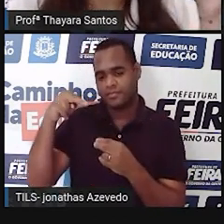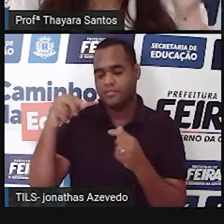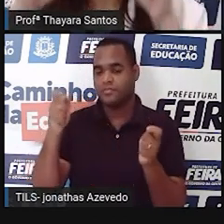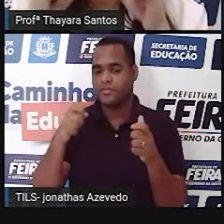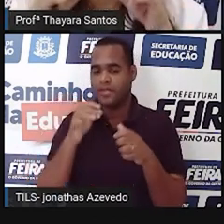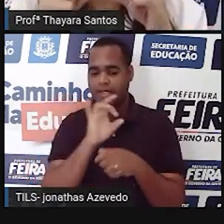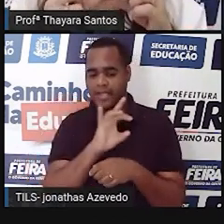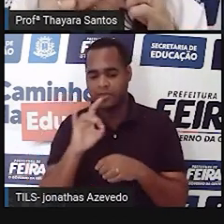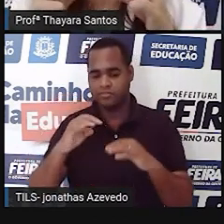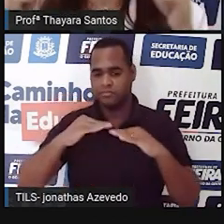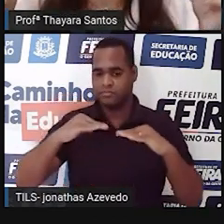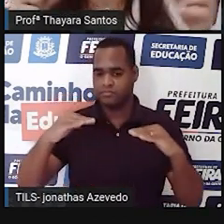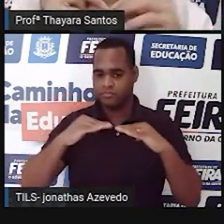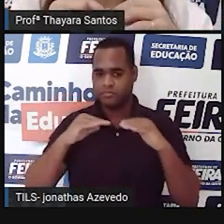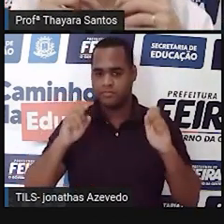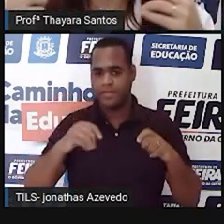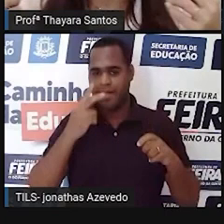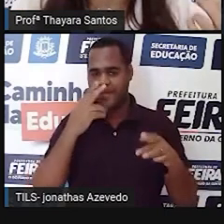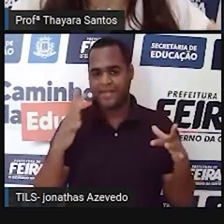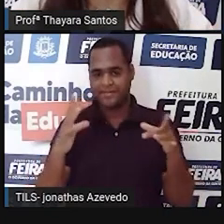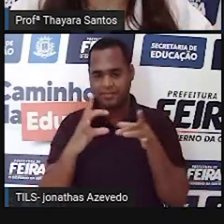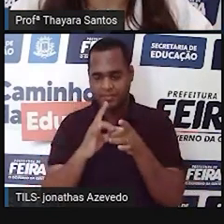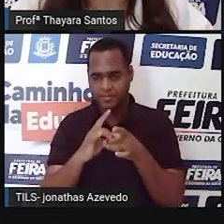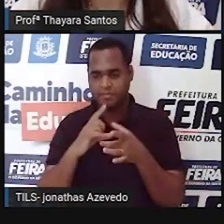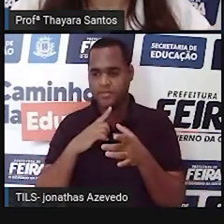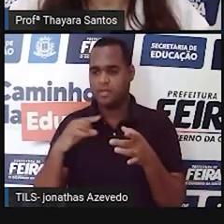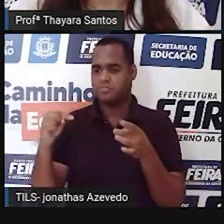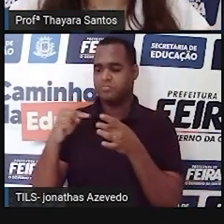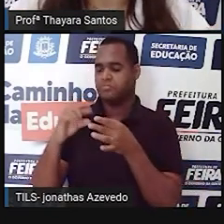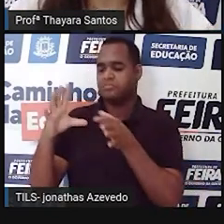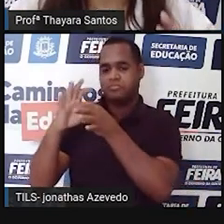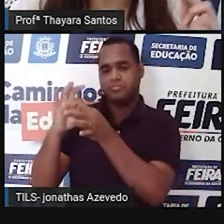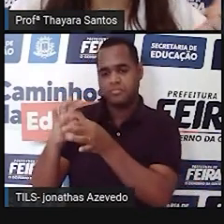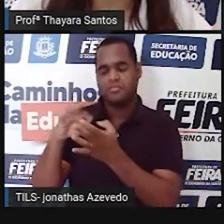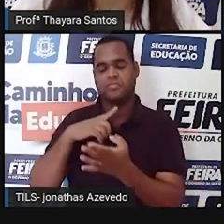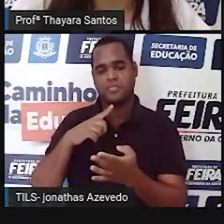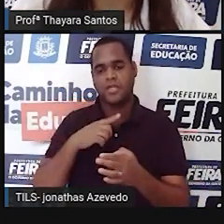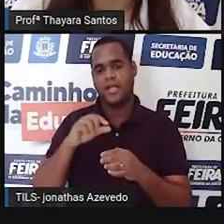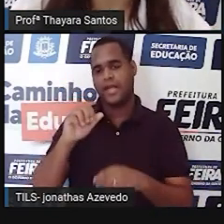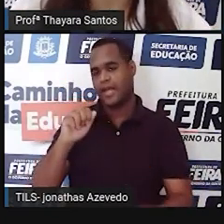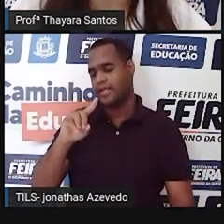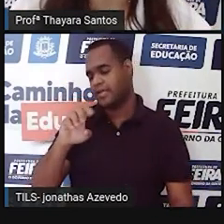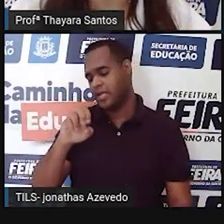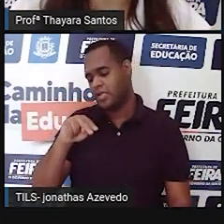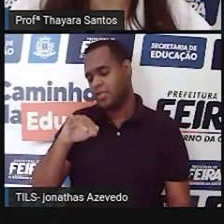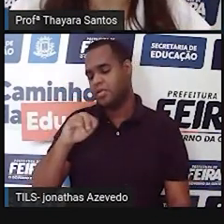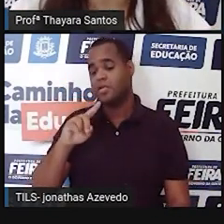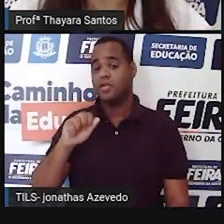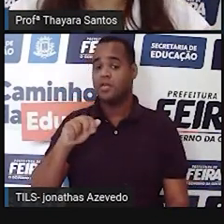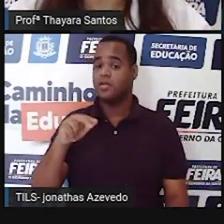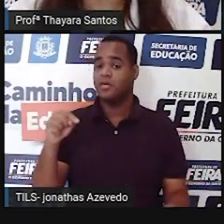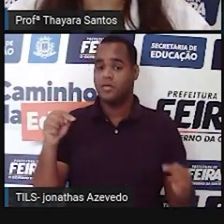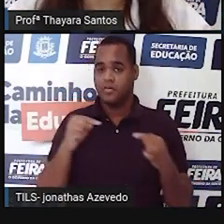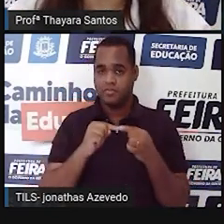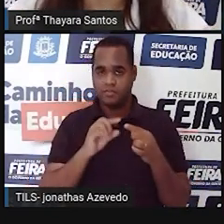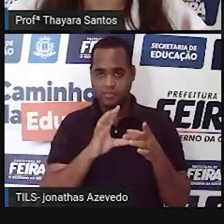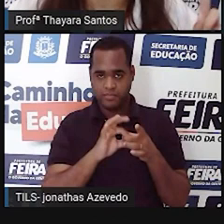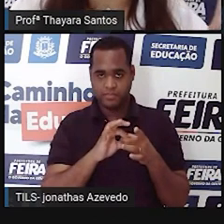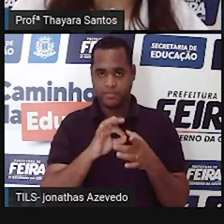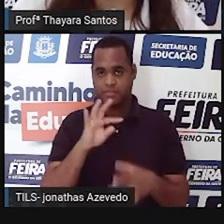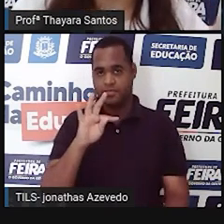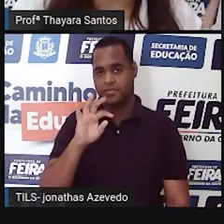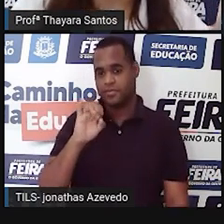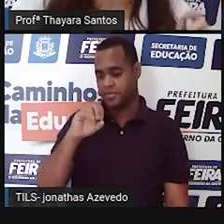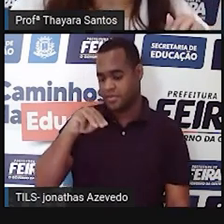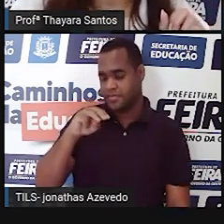uma base, e elas fazem uma ponte, uma ligação entre si. Então, a adenina, ela só consegue se ligar com a timina,